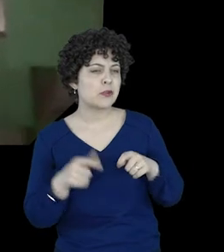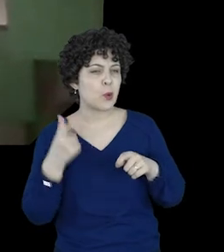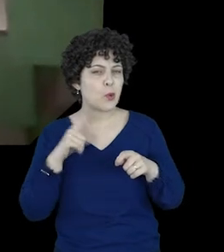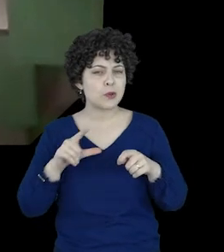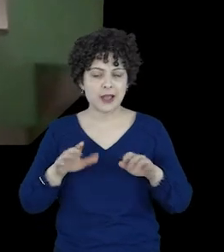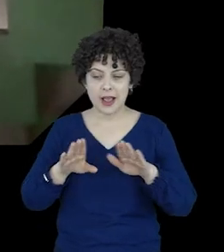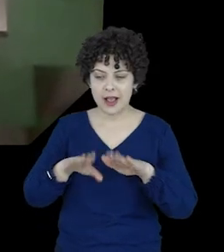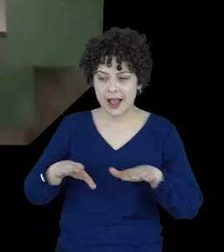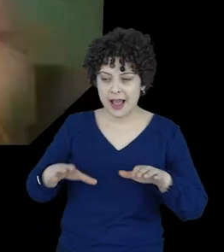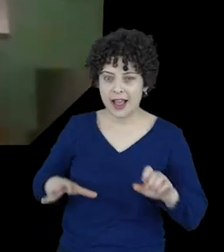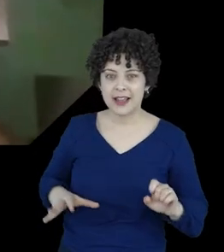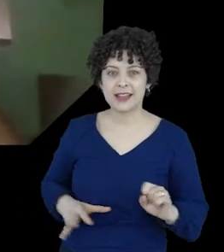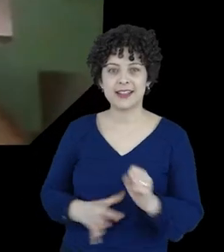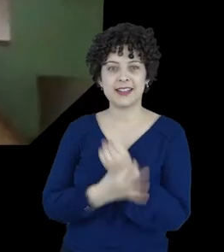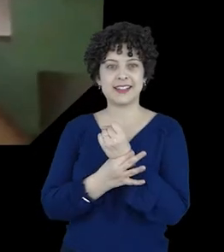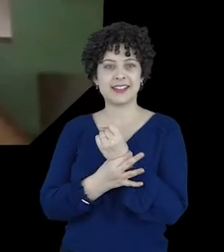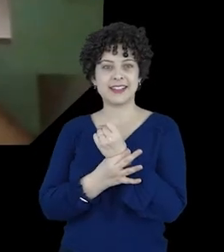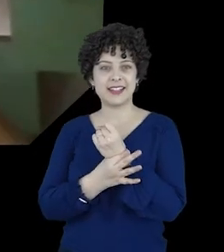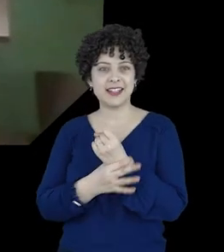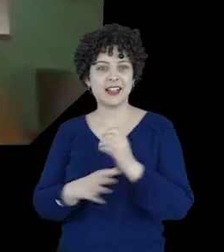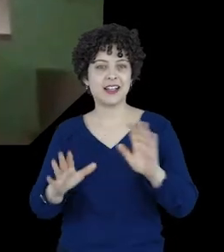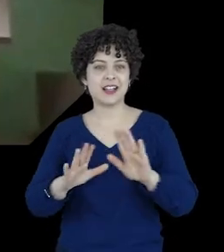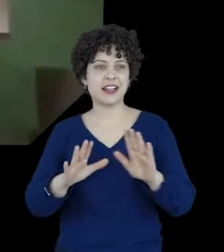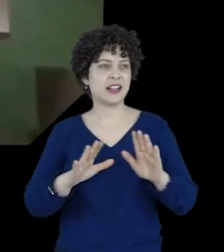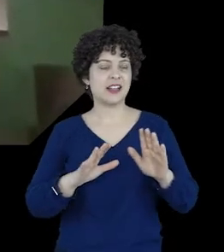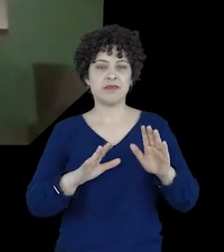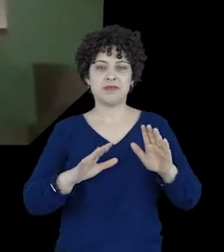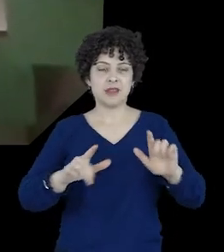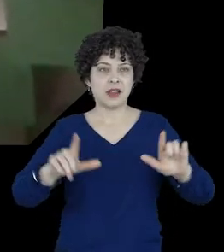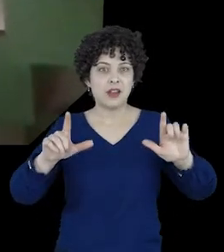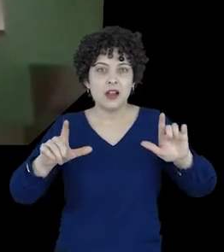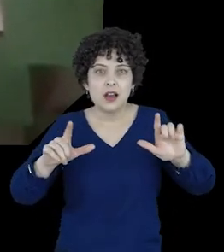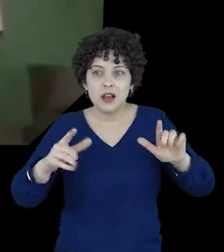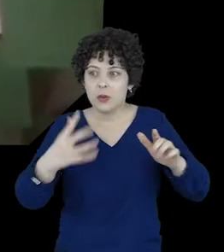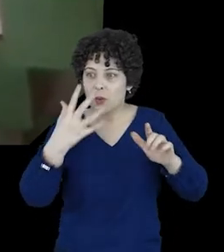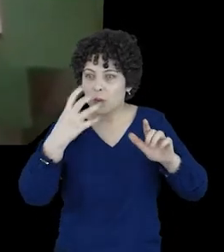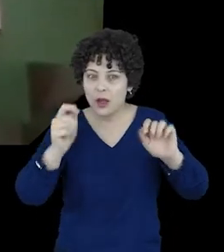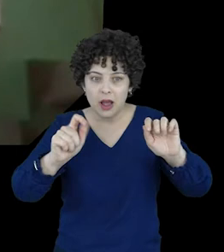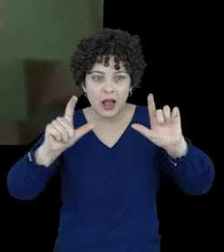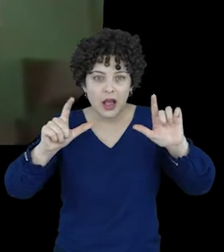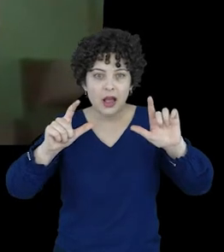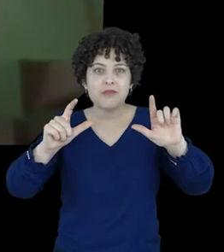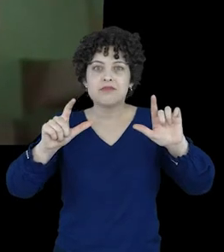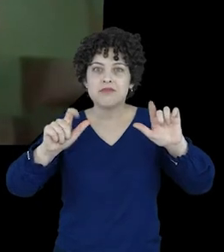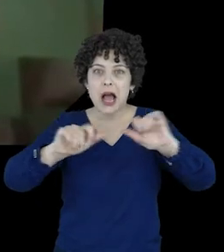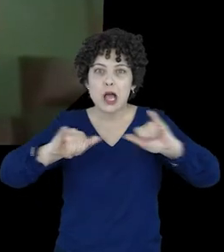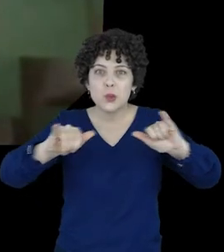Existe uma maneira de garantirmos que as crianças não sejam expostas a certos anúncios?